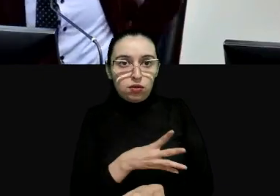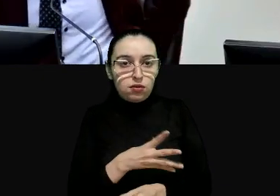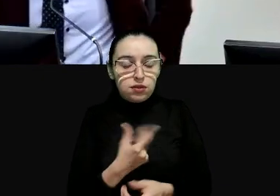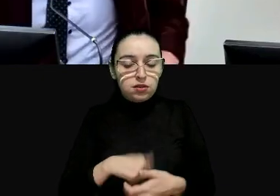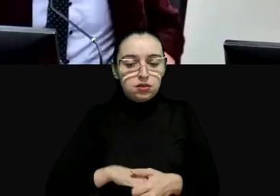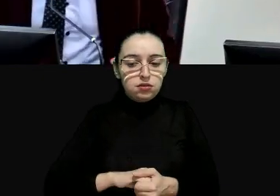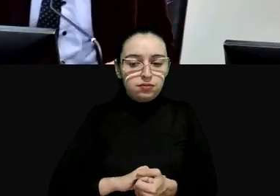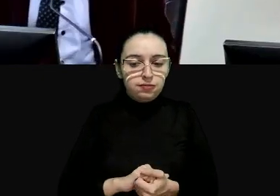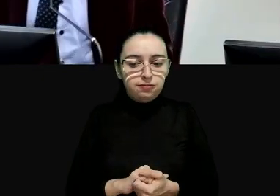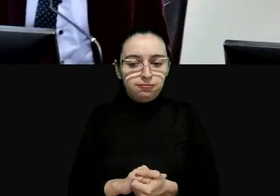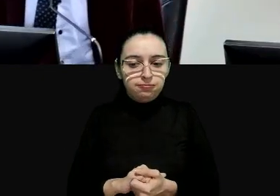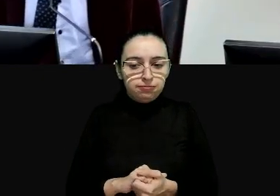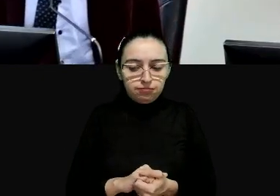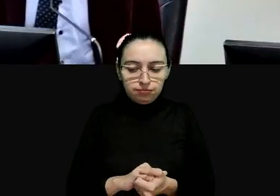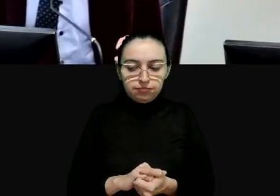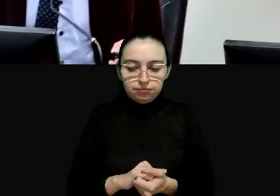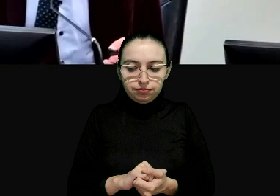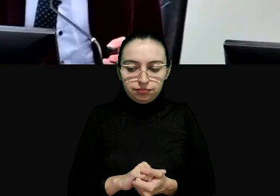que